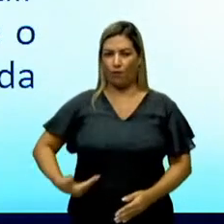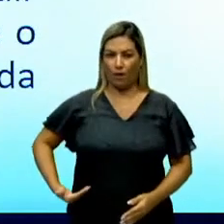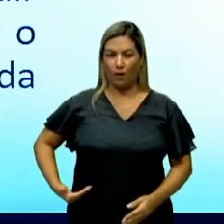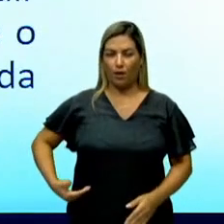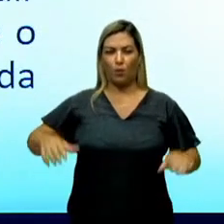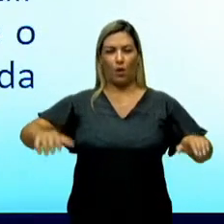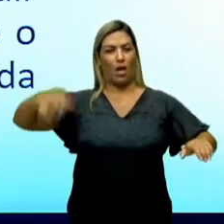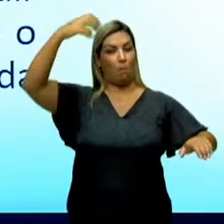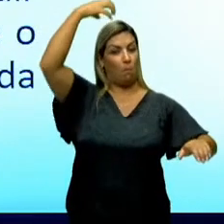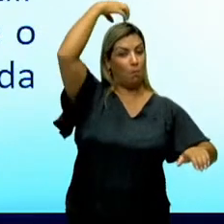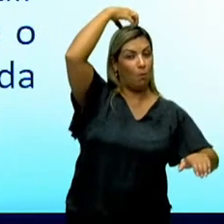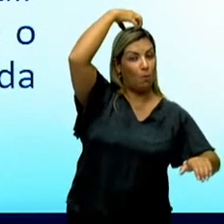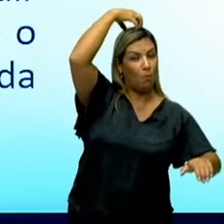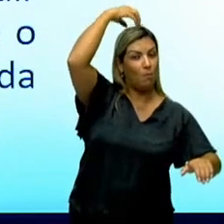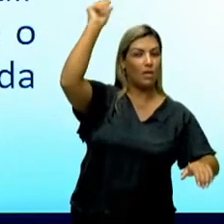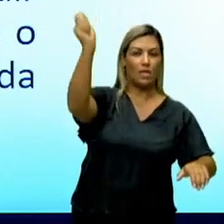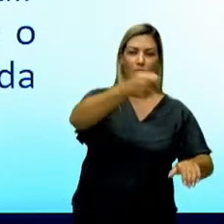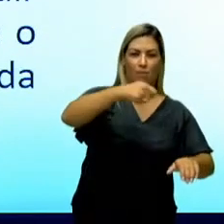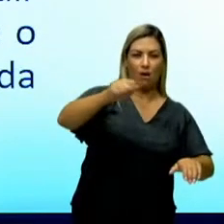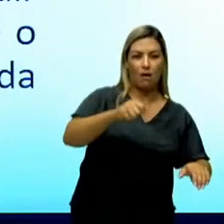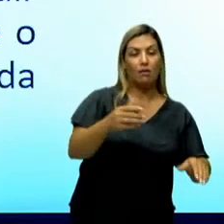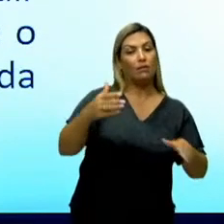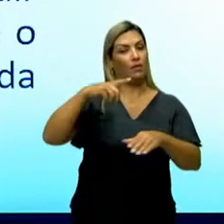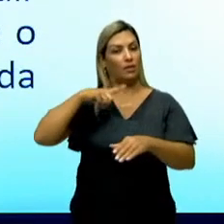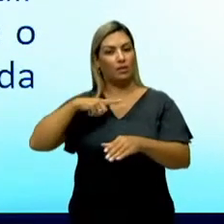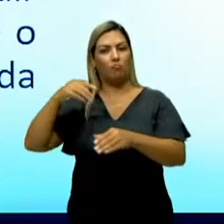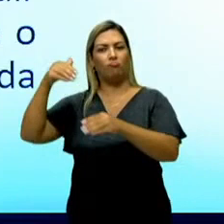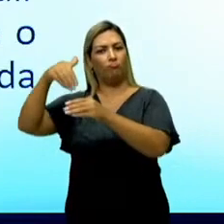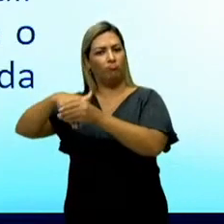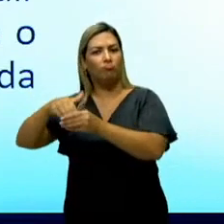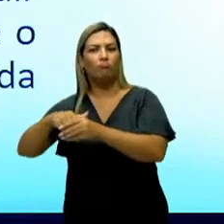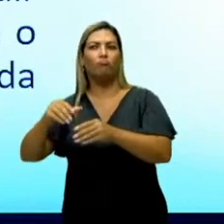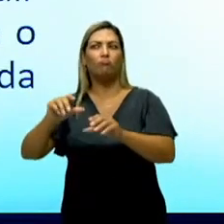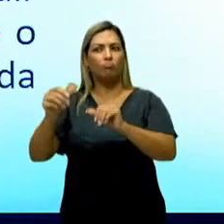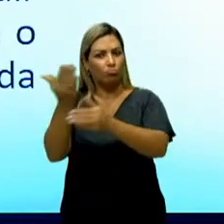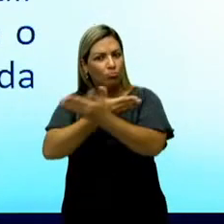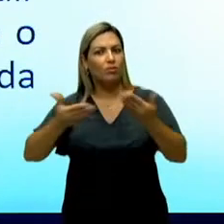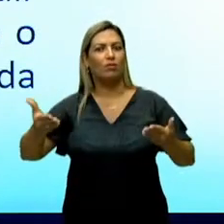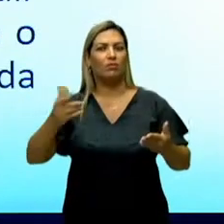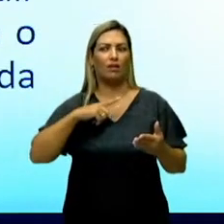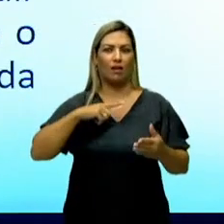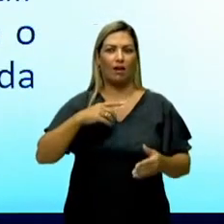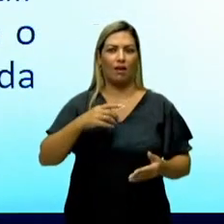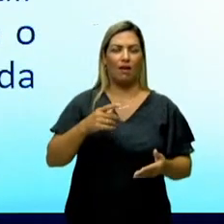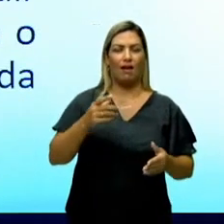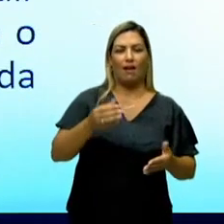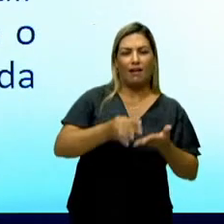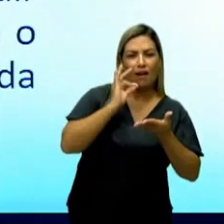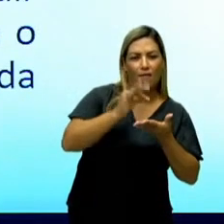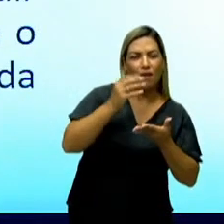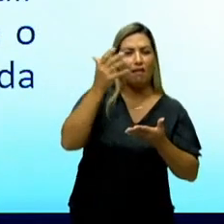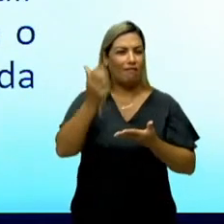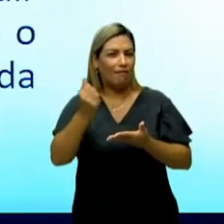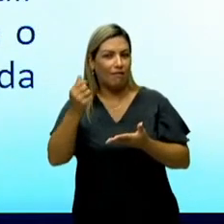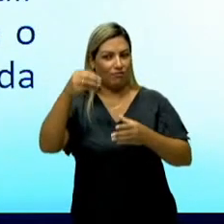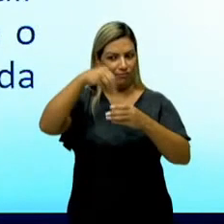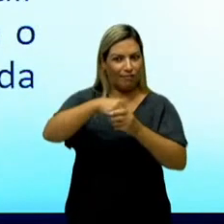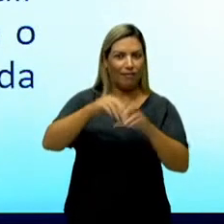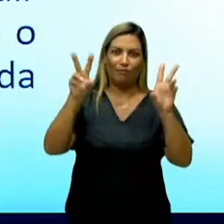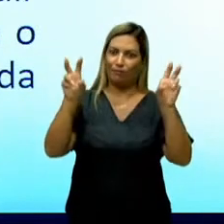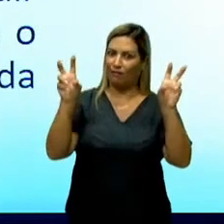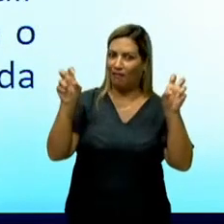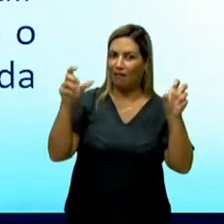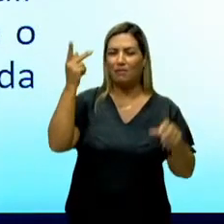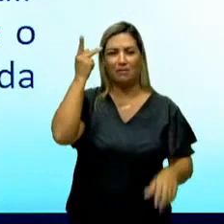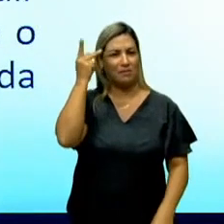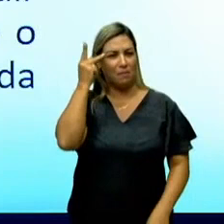sai da república da espada para a república oligárquica, ou seja, aquela parte do café com leite, está muito presente ainda